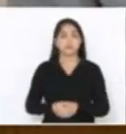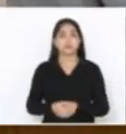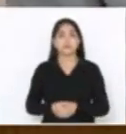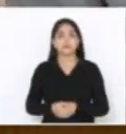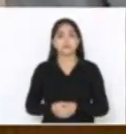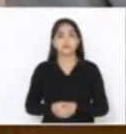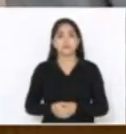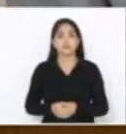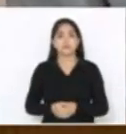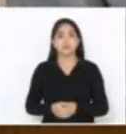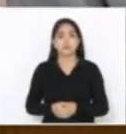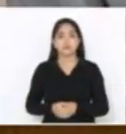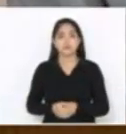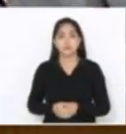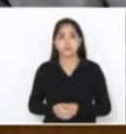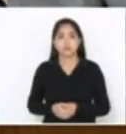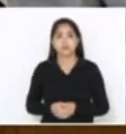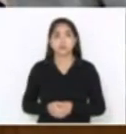Fala. O assunto é o mesmo?